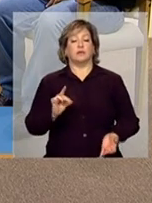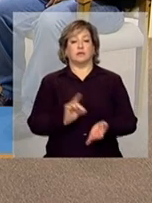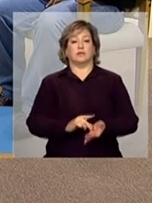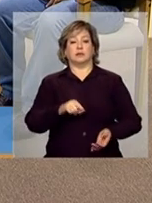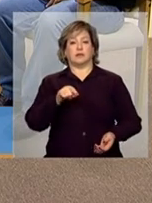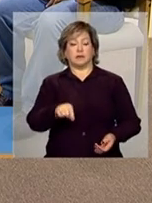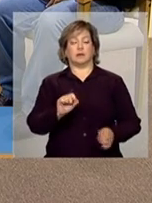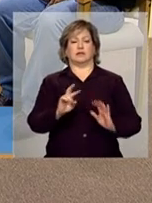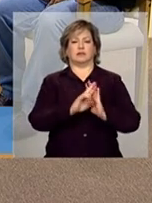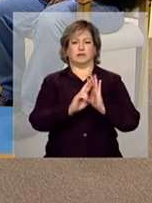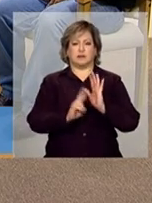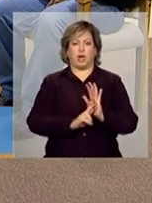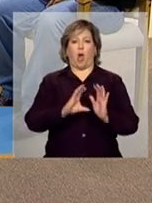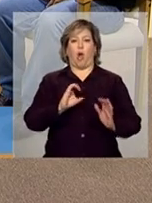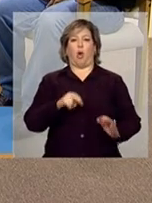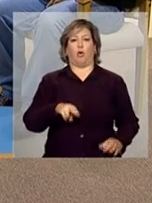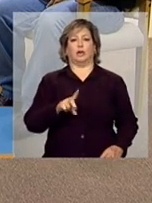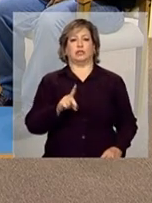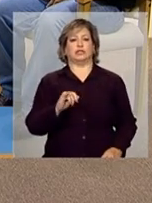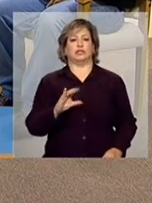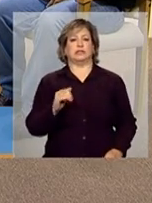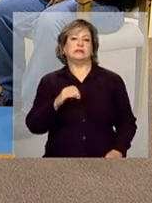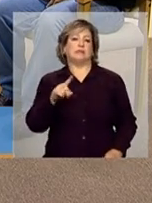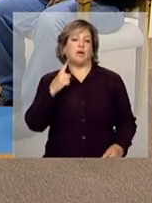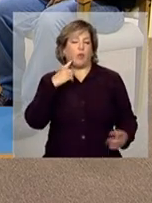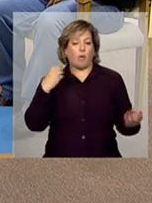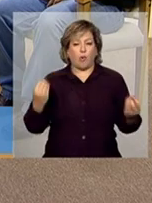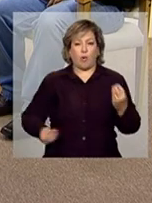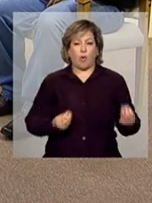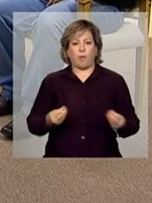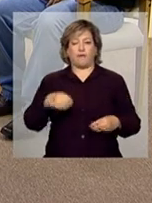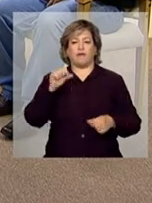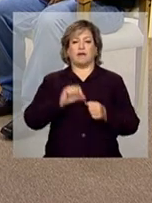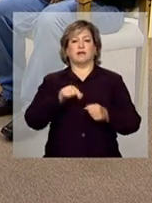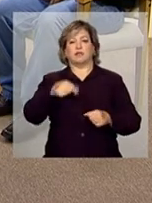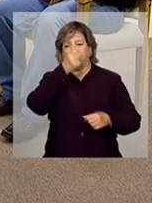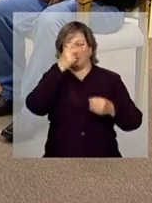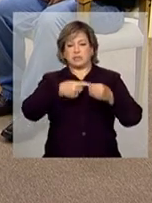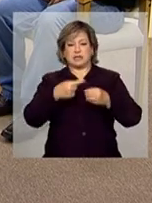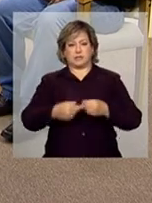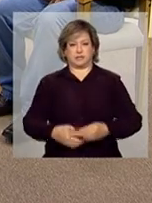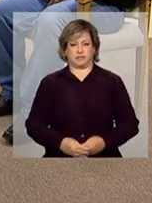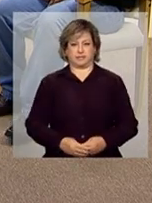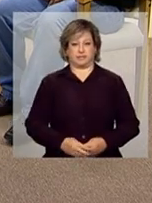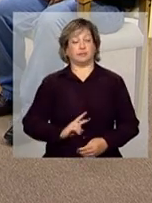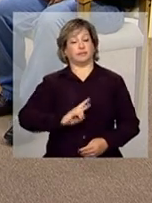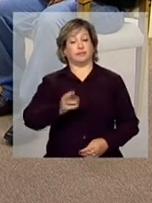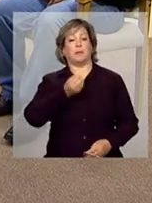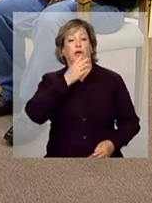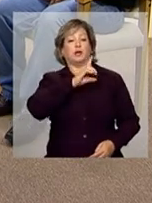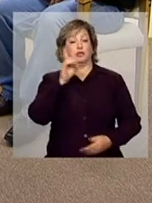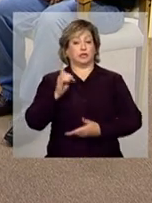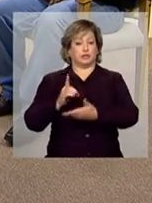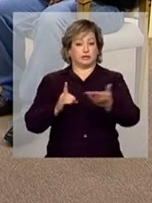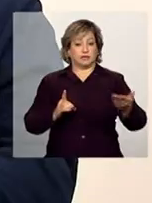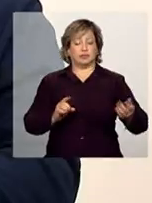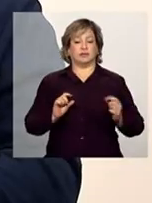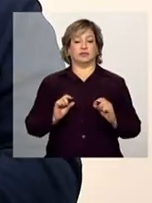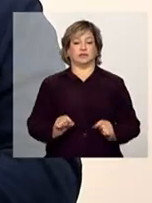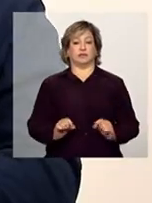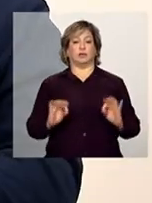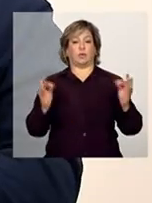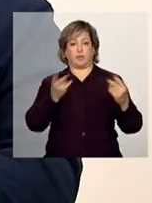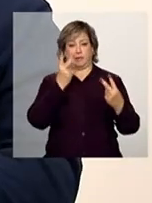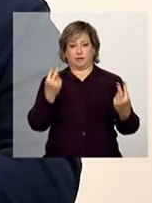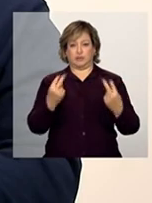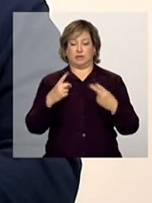condicionalidade, como é que ela é feita no município, como é que acontece isso? Bom dia, Adriana, bom dia, Marcos, bom dia a todas as